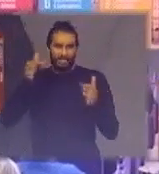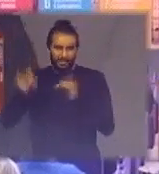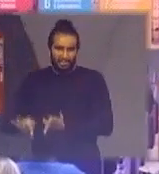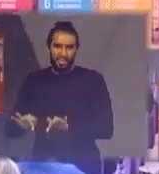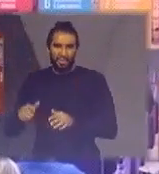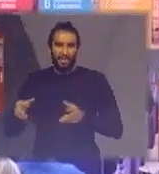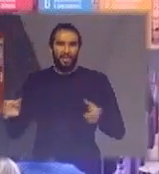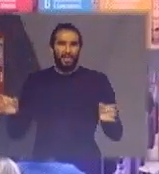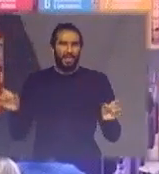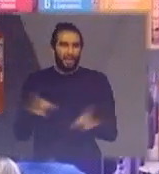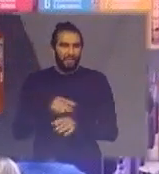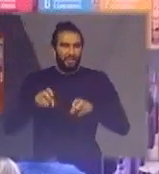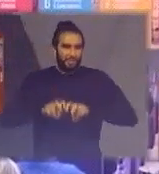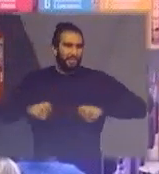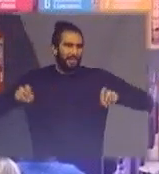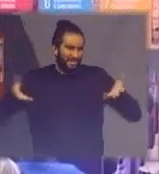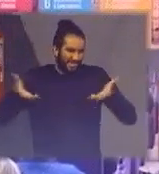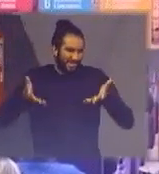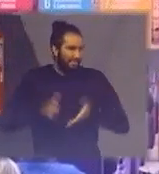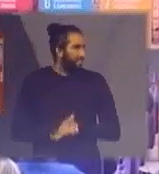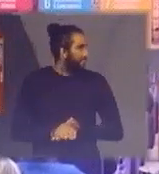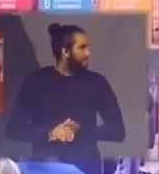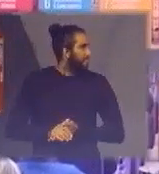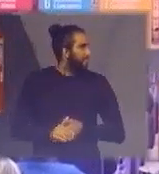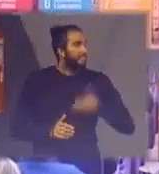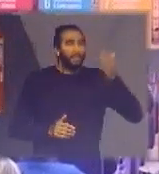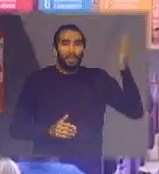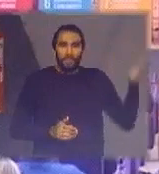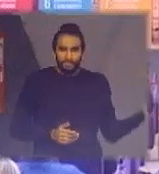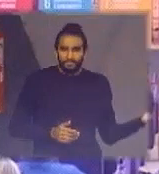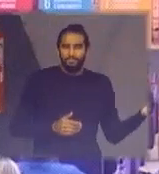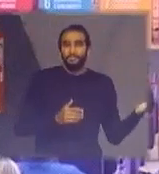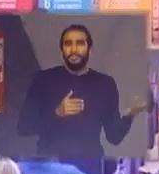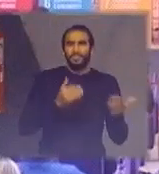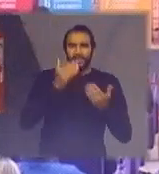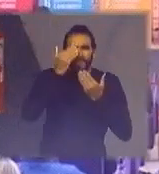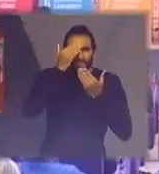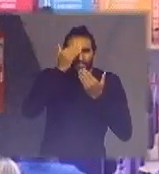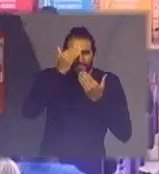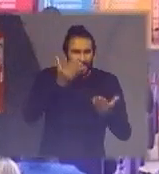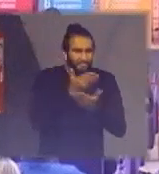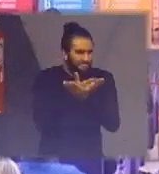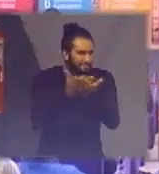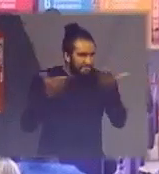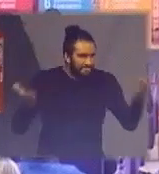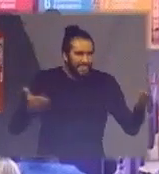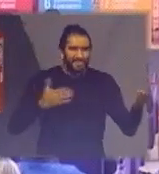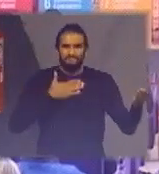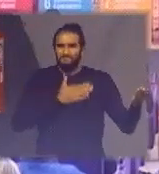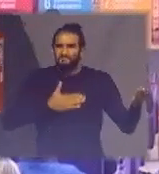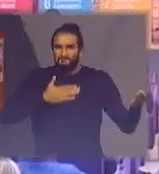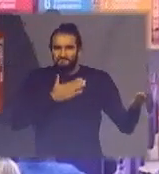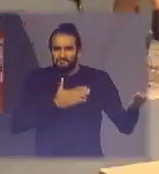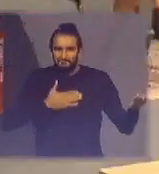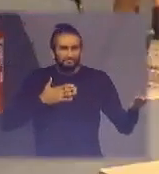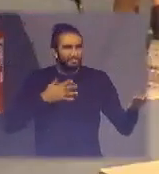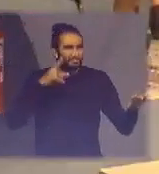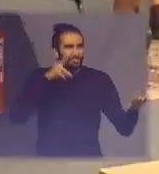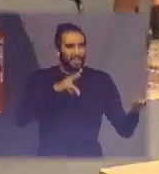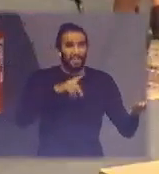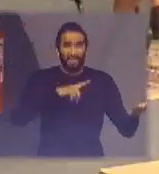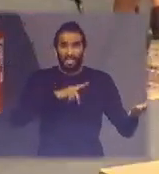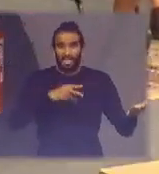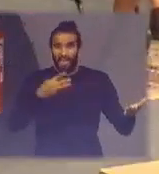então começo com você Ademir pode ser bom agradeço a todos e é uma satisfação quando a gente vê ali 32